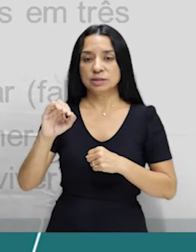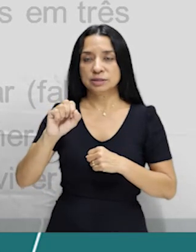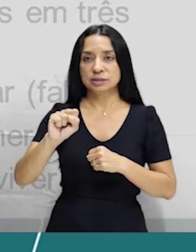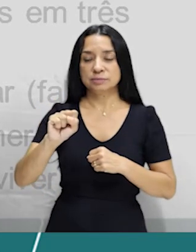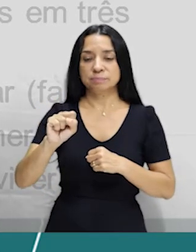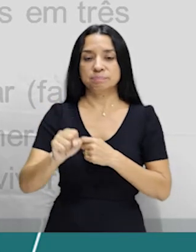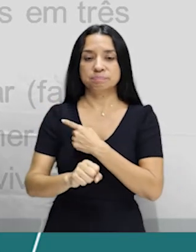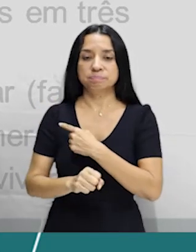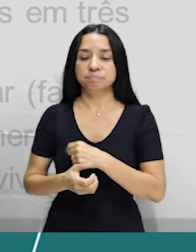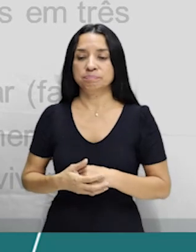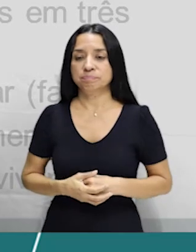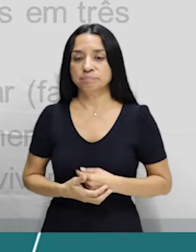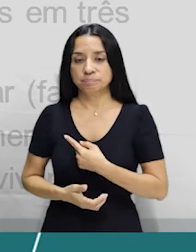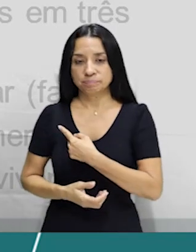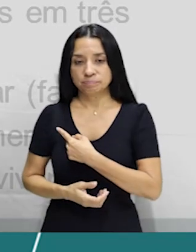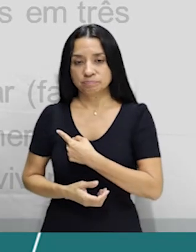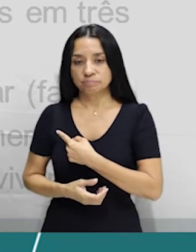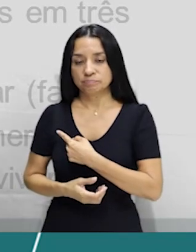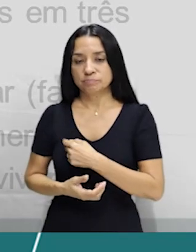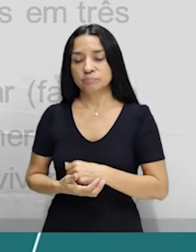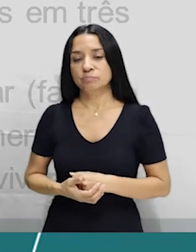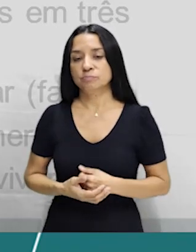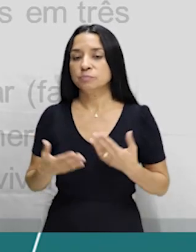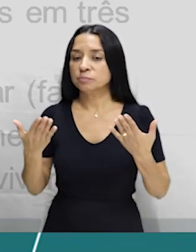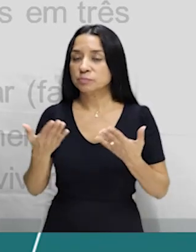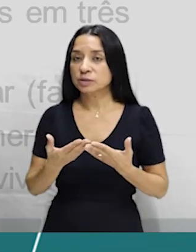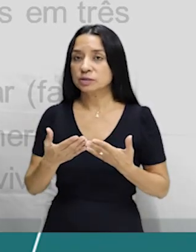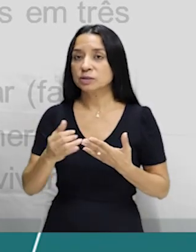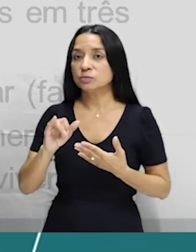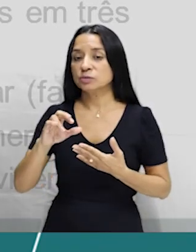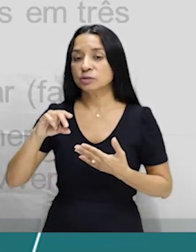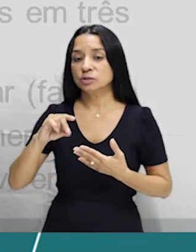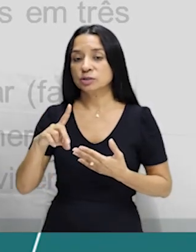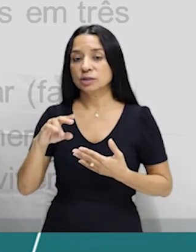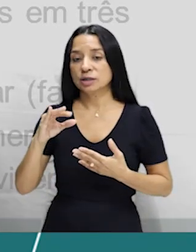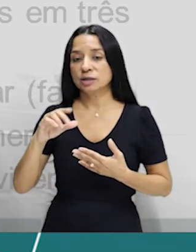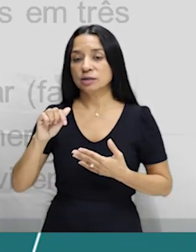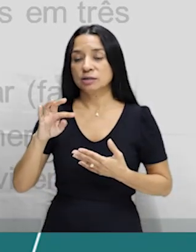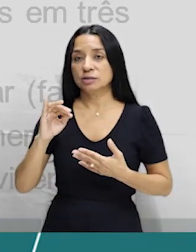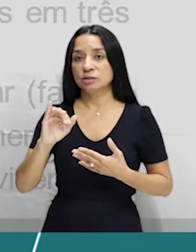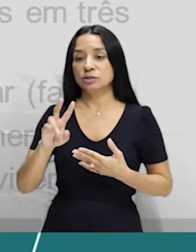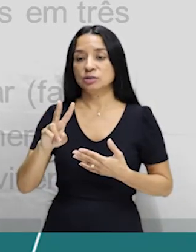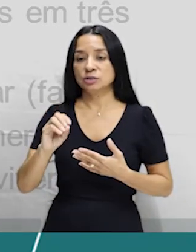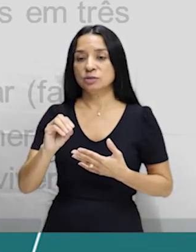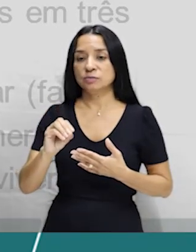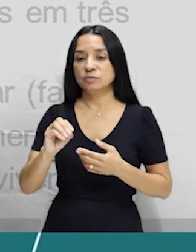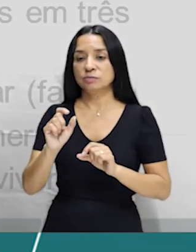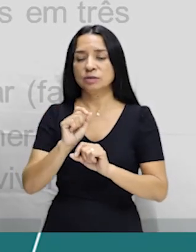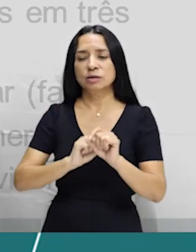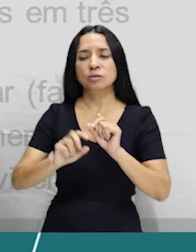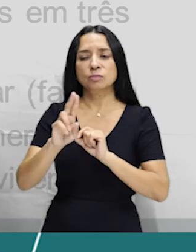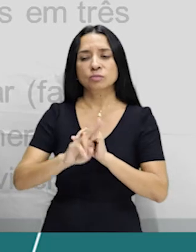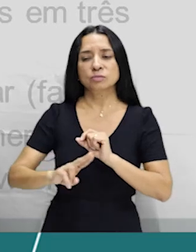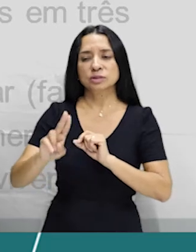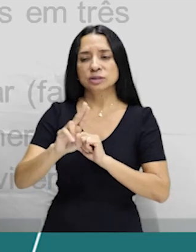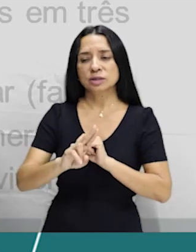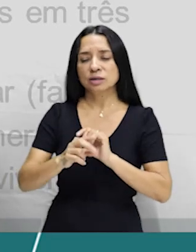o presente do indicativo em espanhol é utilizado para situar uma ação no momento da fala,